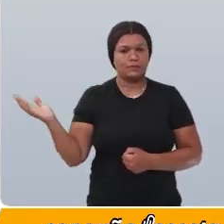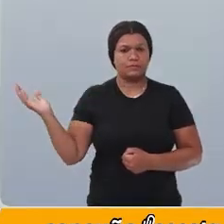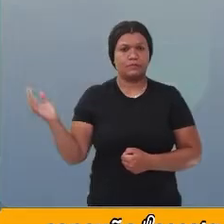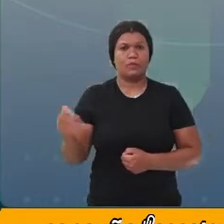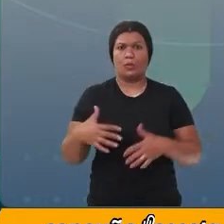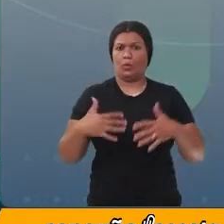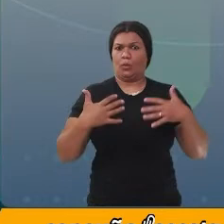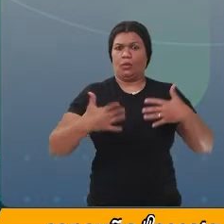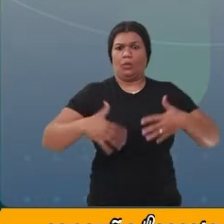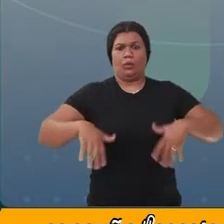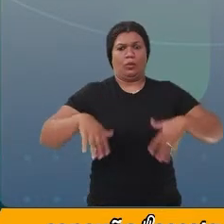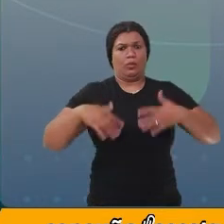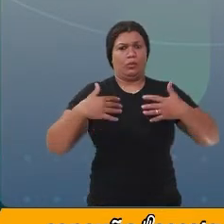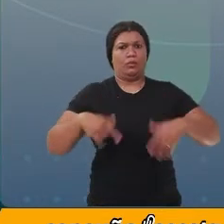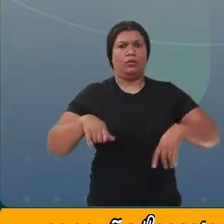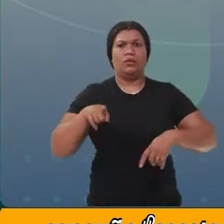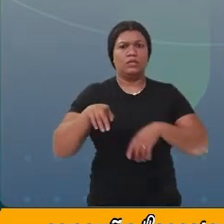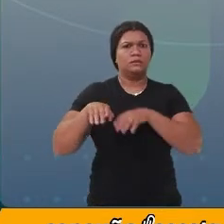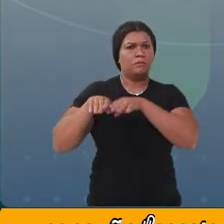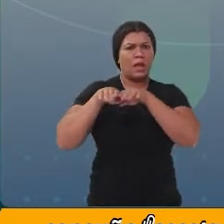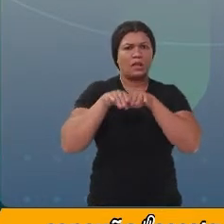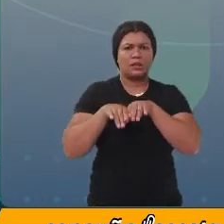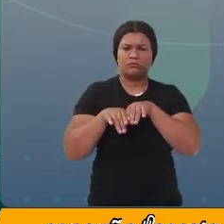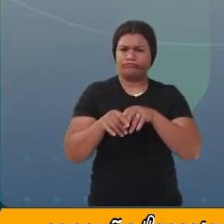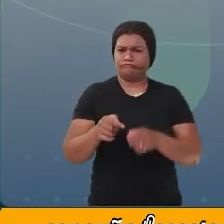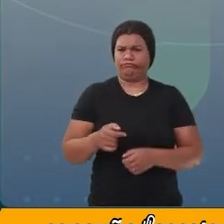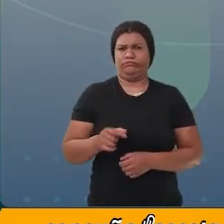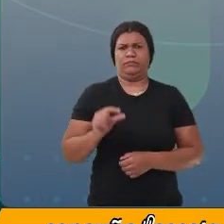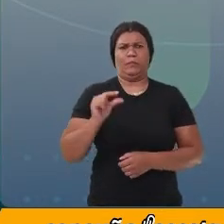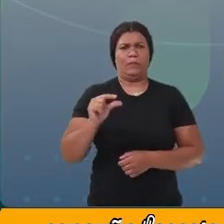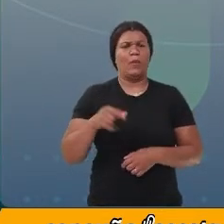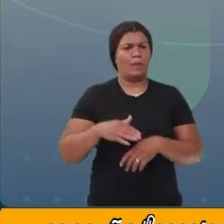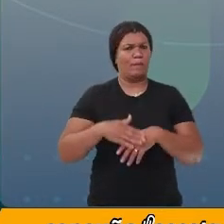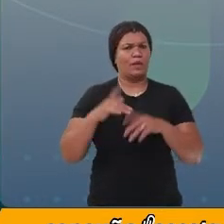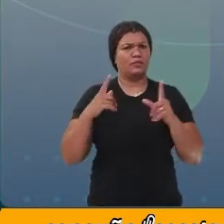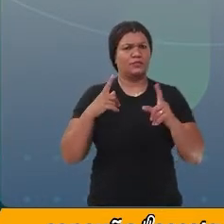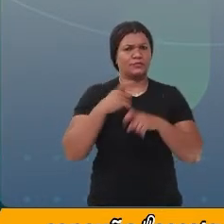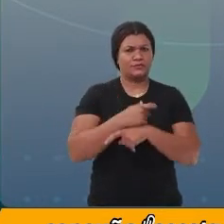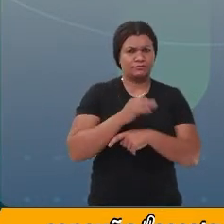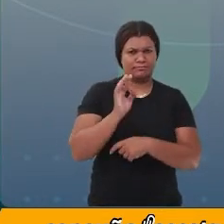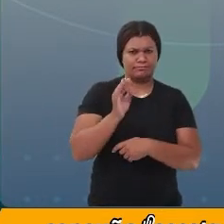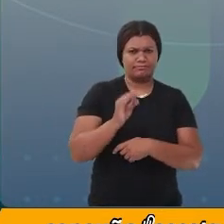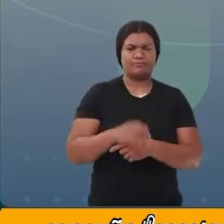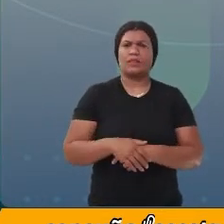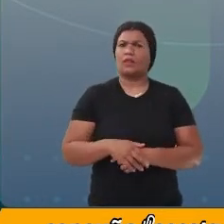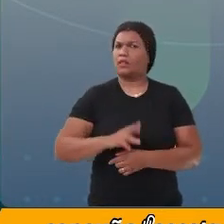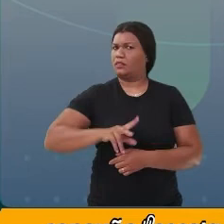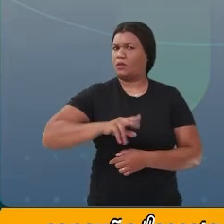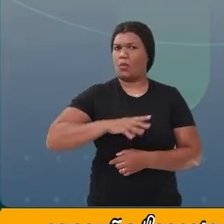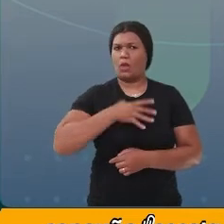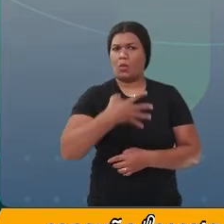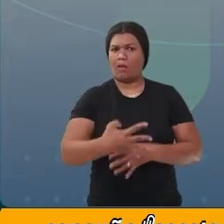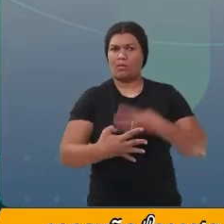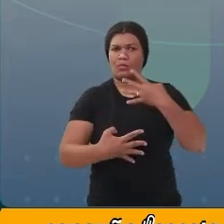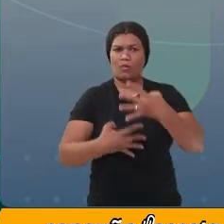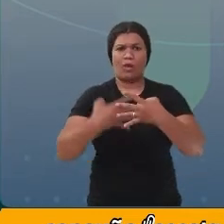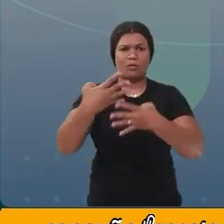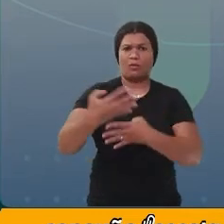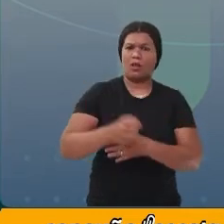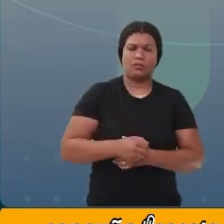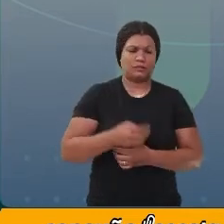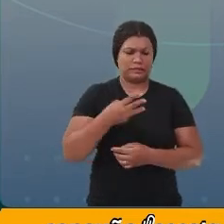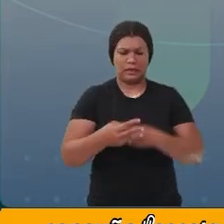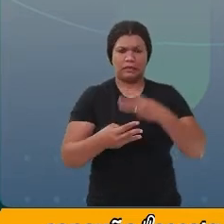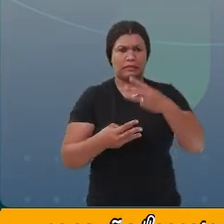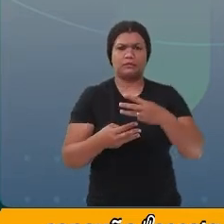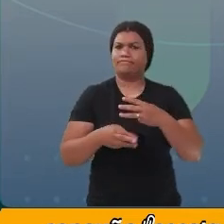Nossa! Esse padrão agora é um pouquinho diferente. Não é de 4 em 4 ou de 3